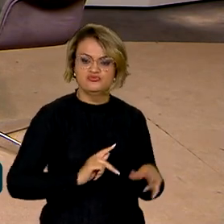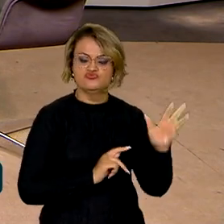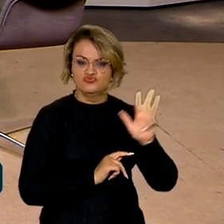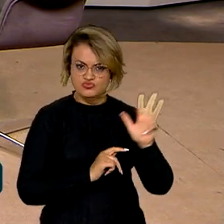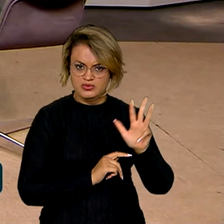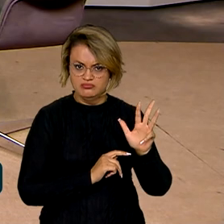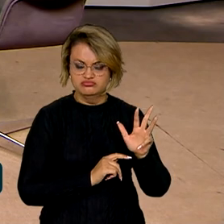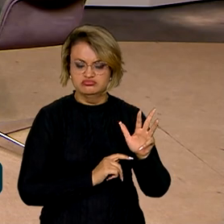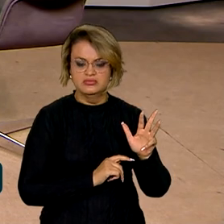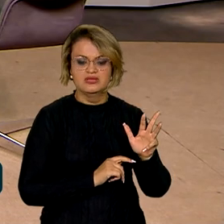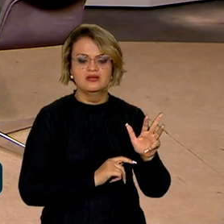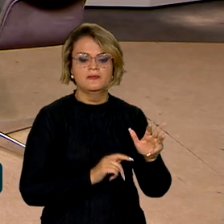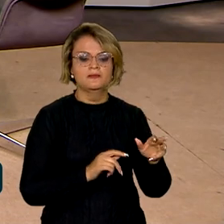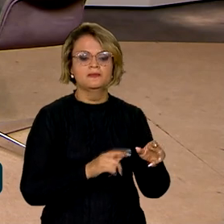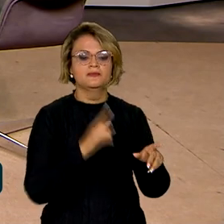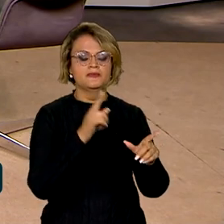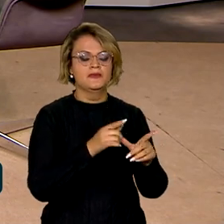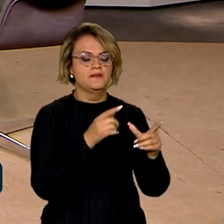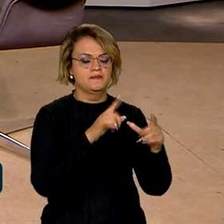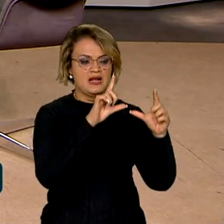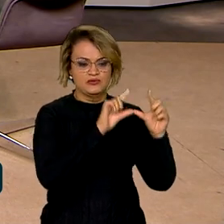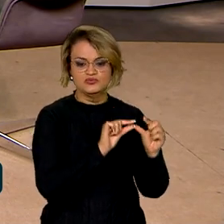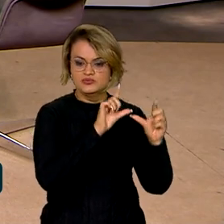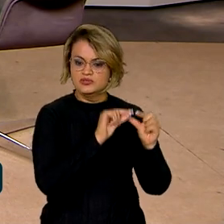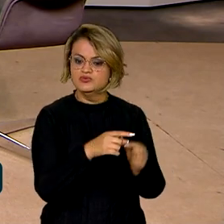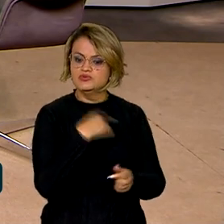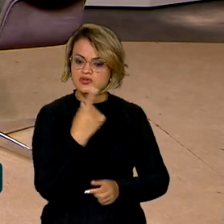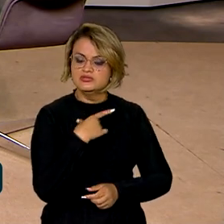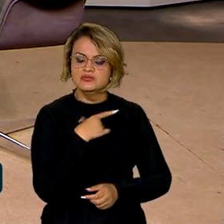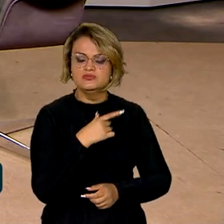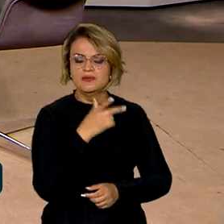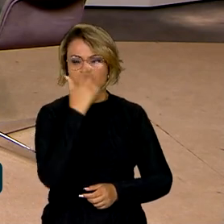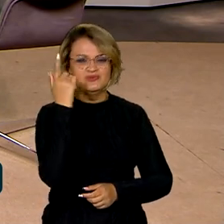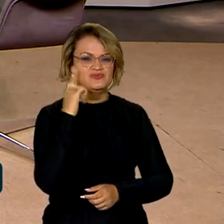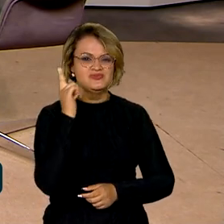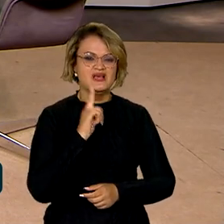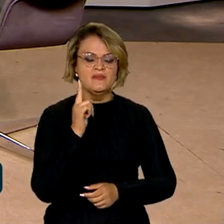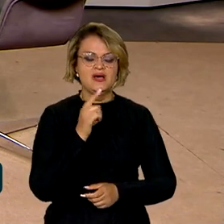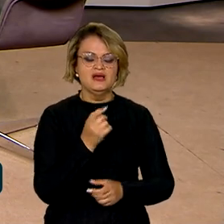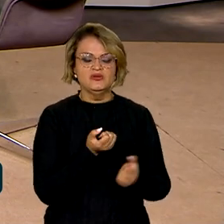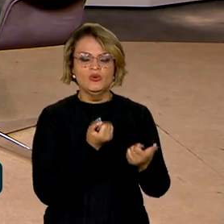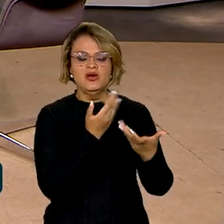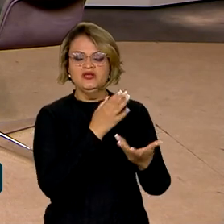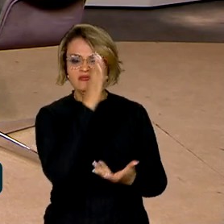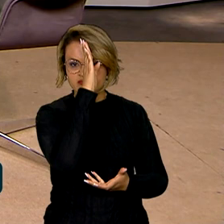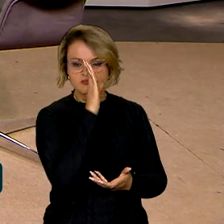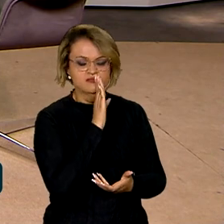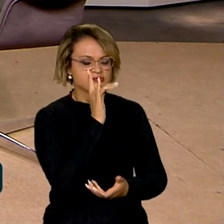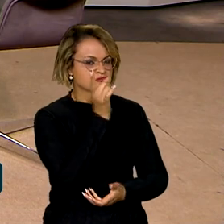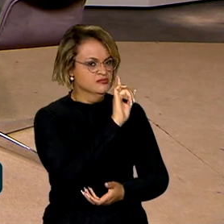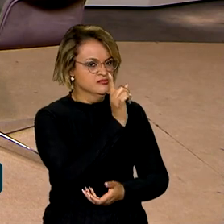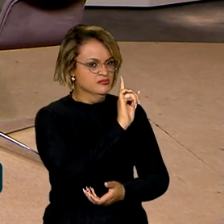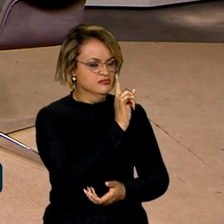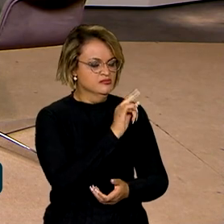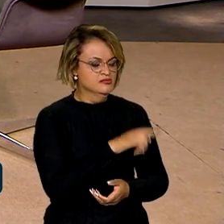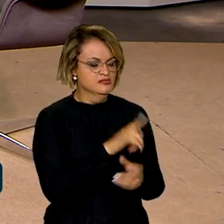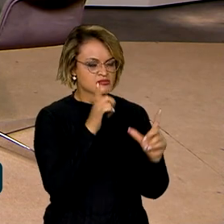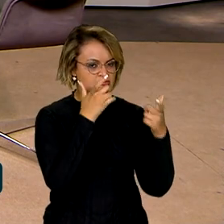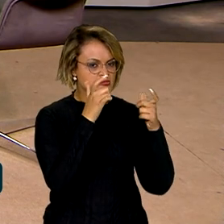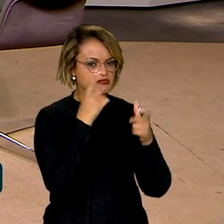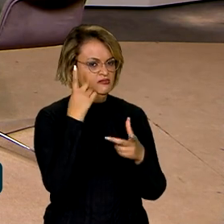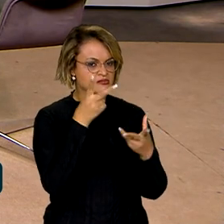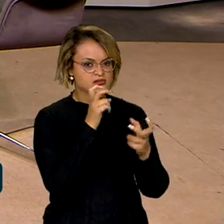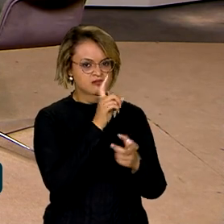pagando exatamente pela redução que nós executamos, tem gente que não entende, acho que é uma doação gratuita, não foi. entende a lógica dessas